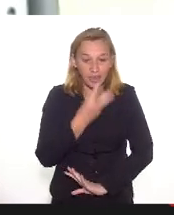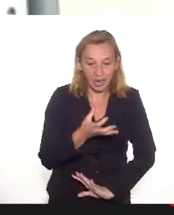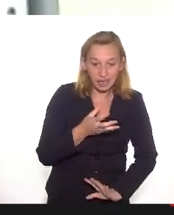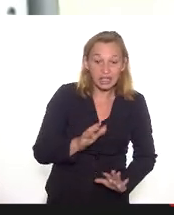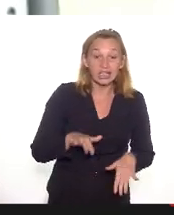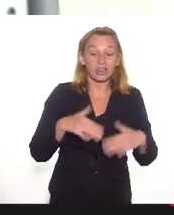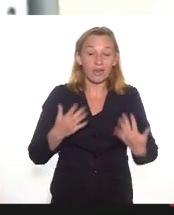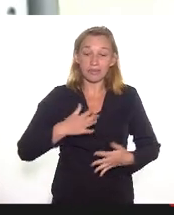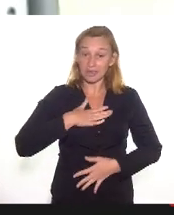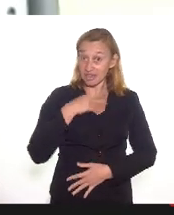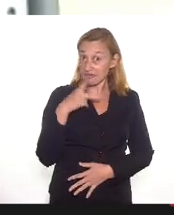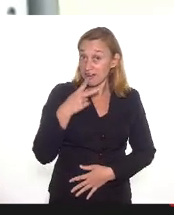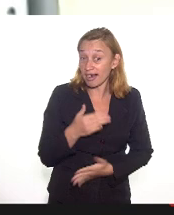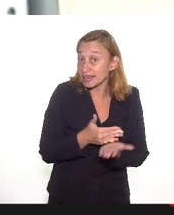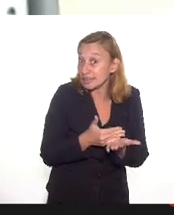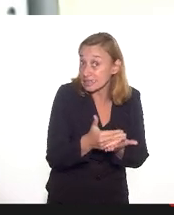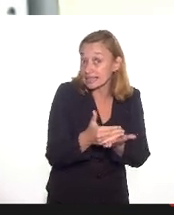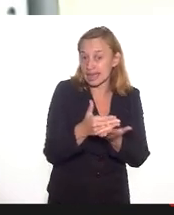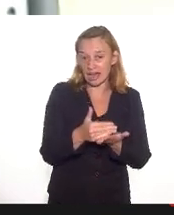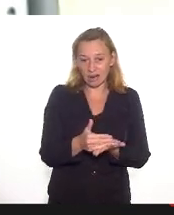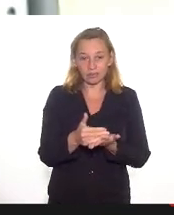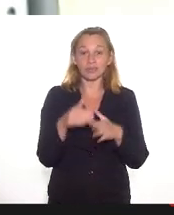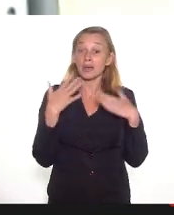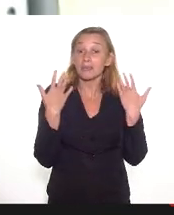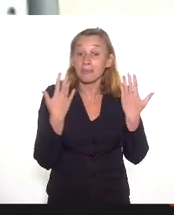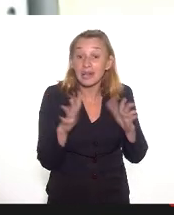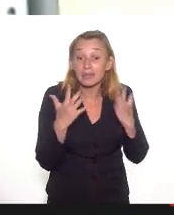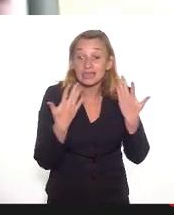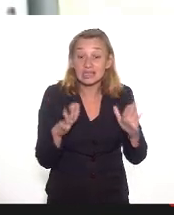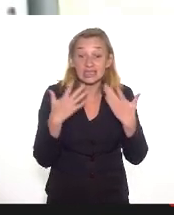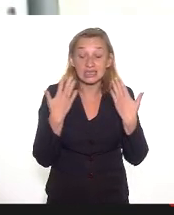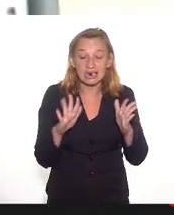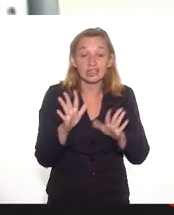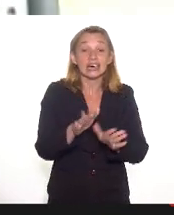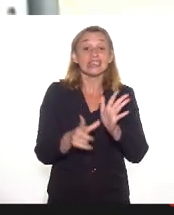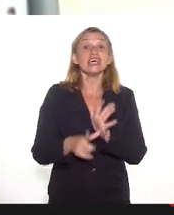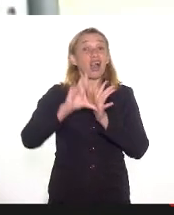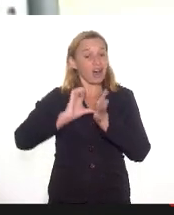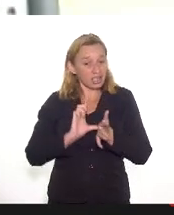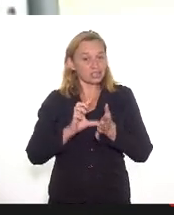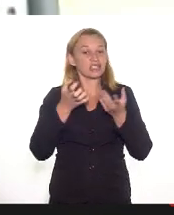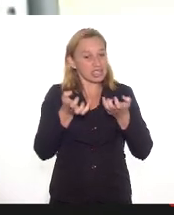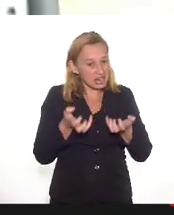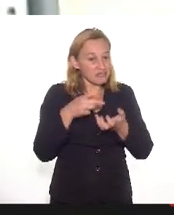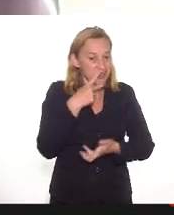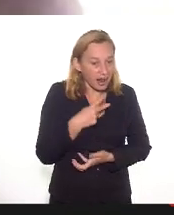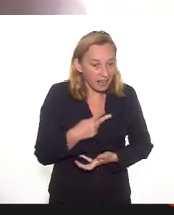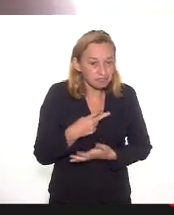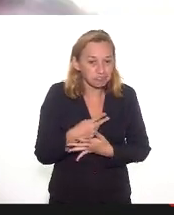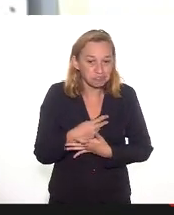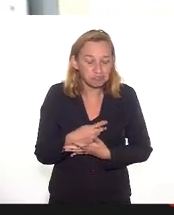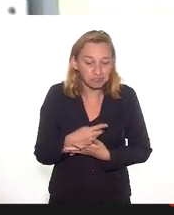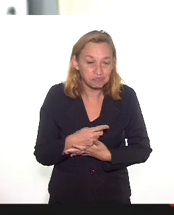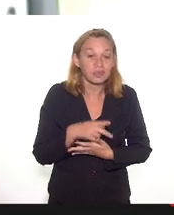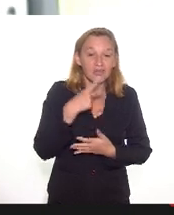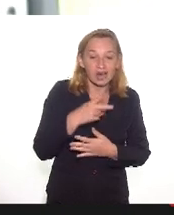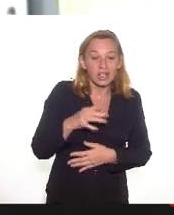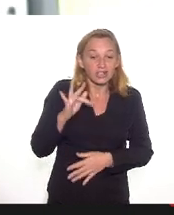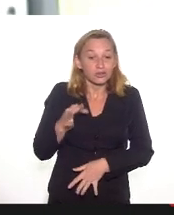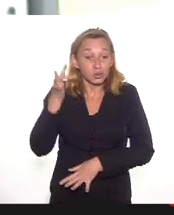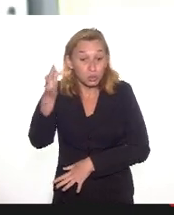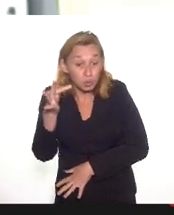são essas minhas palavras iniciais, saudando, portanto, antes disso, queria dizer que eu falei sobre o futuro,